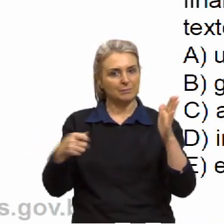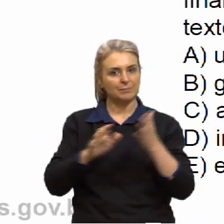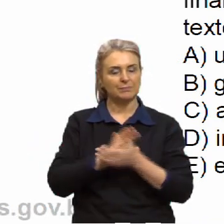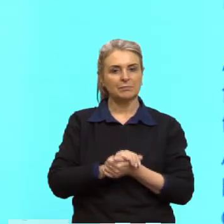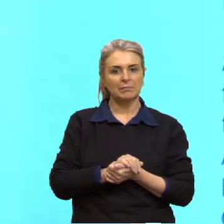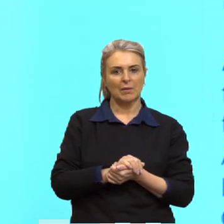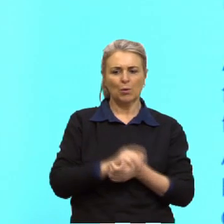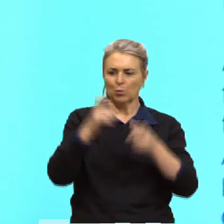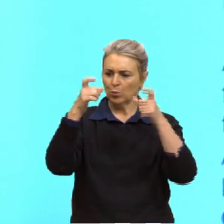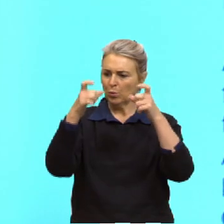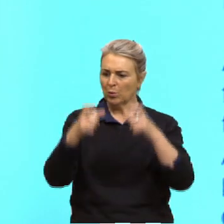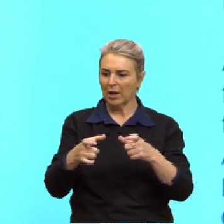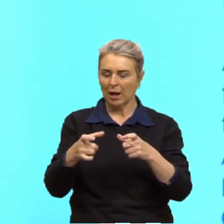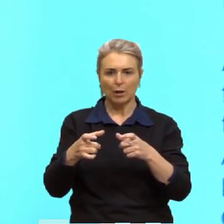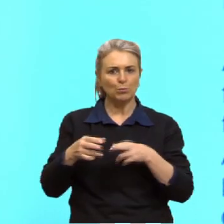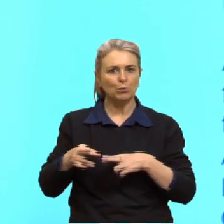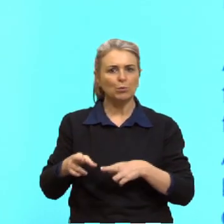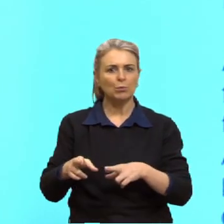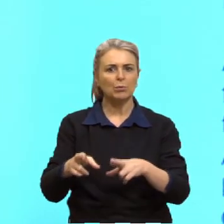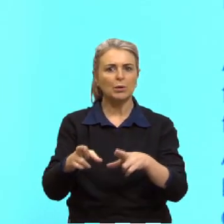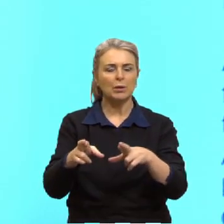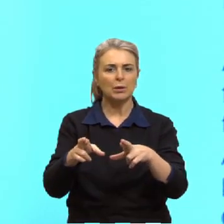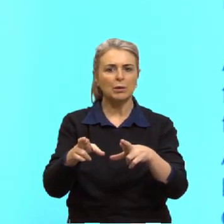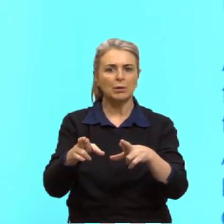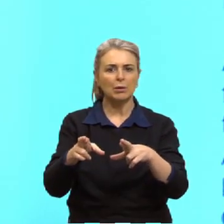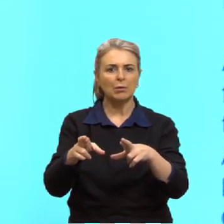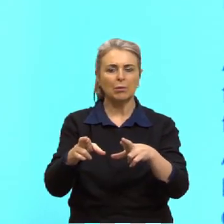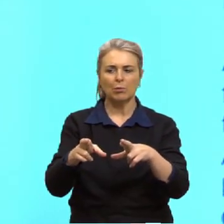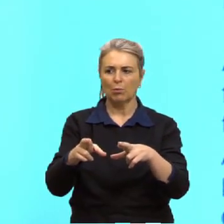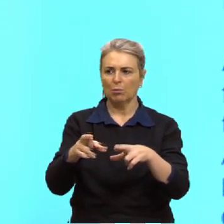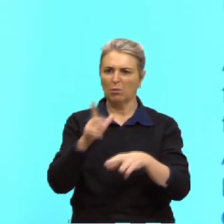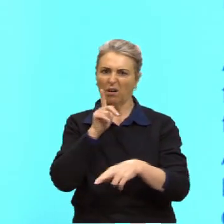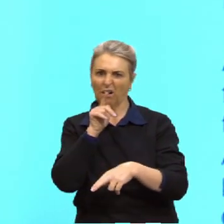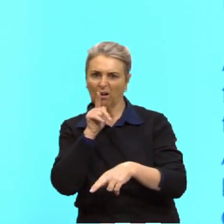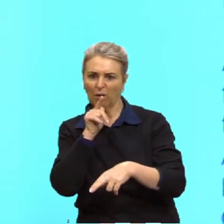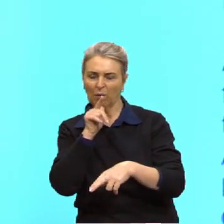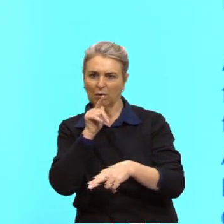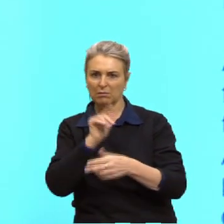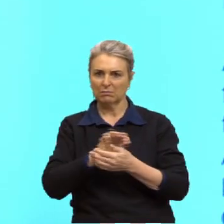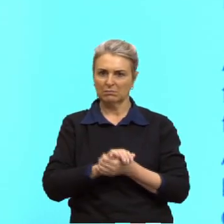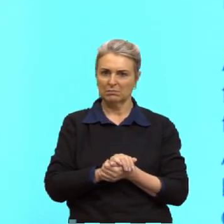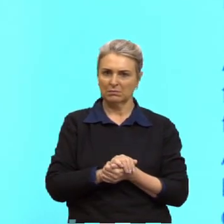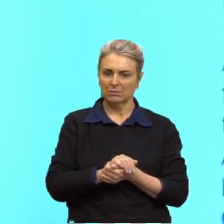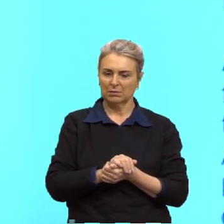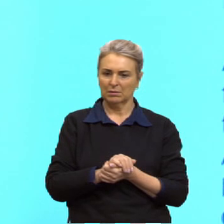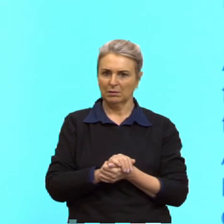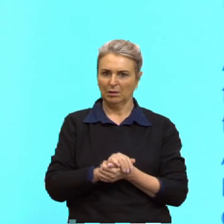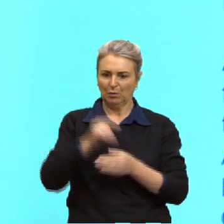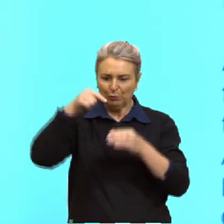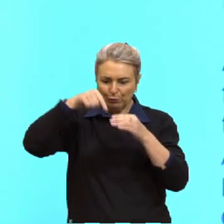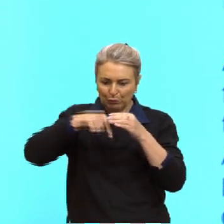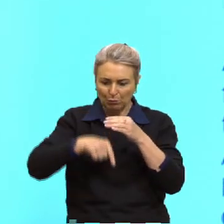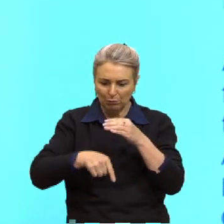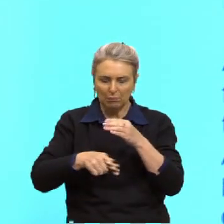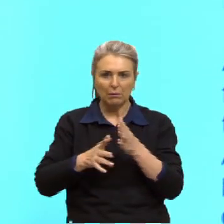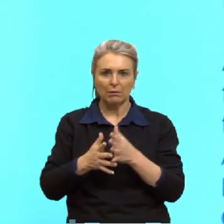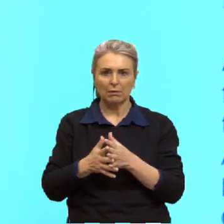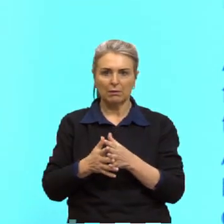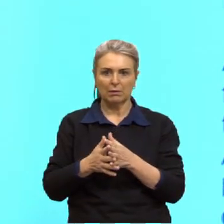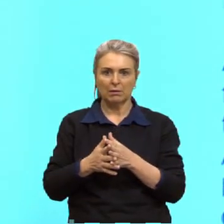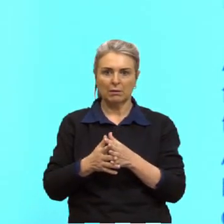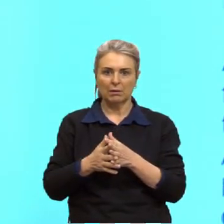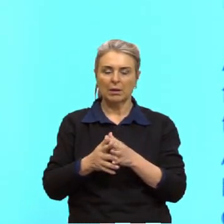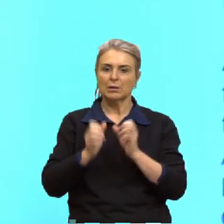lugar do rio ou outra porção de água onde esta é pouco funda e, por isso, pode ser